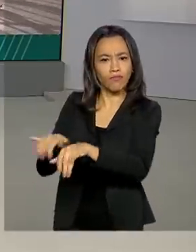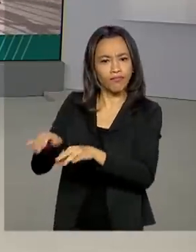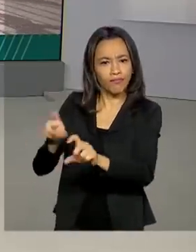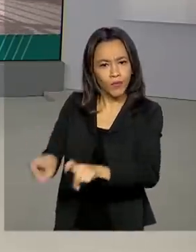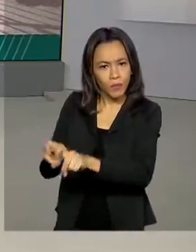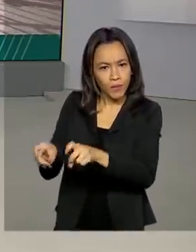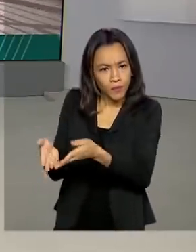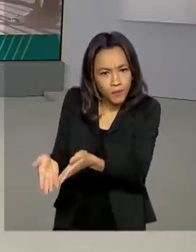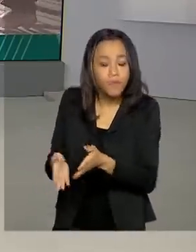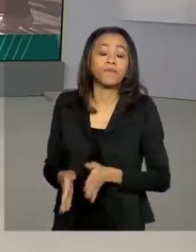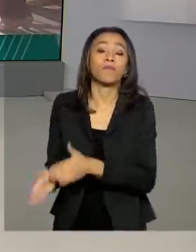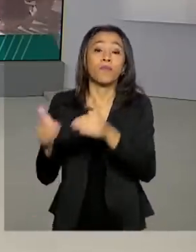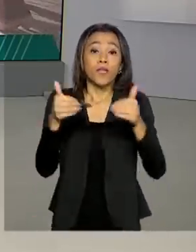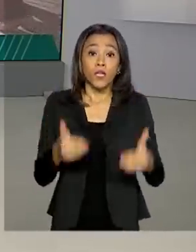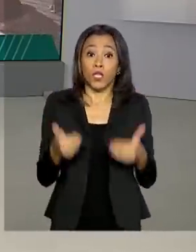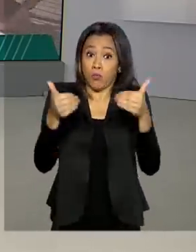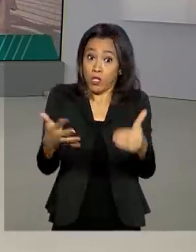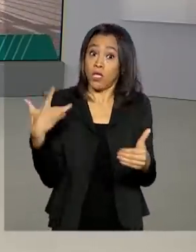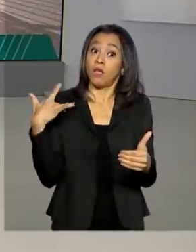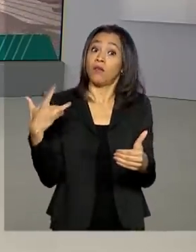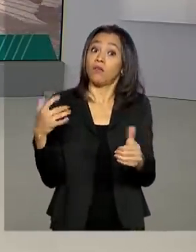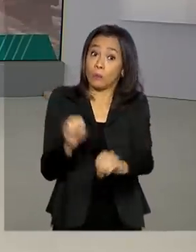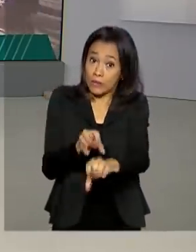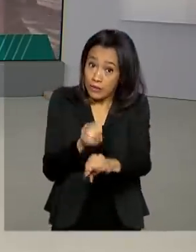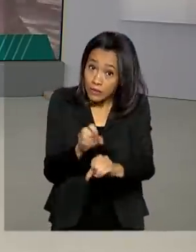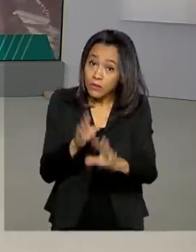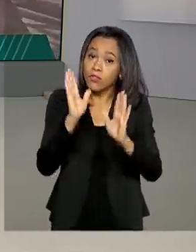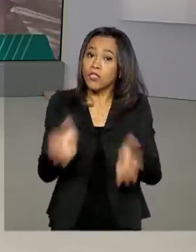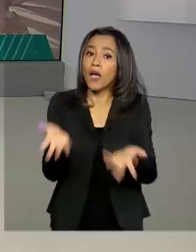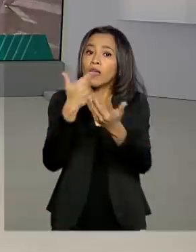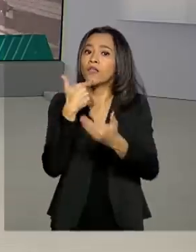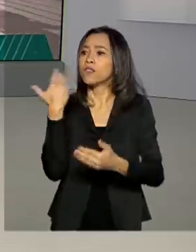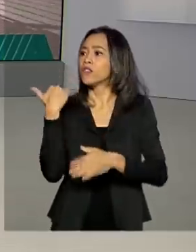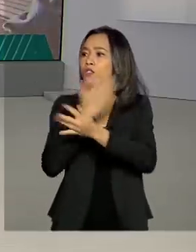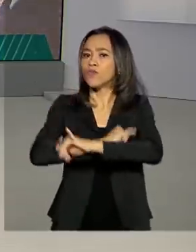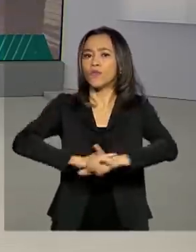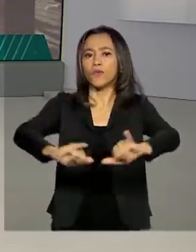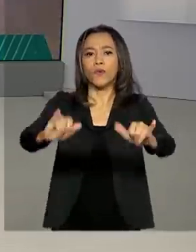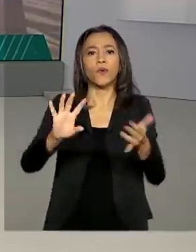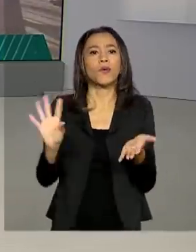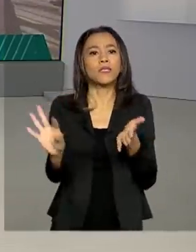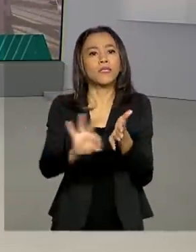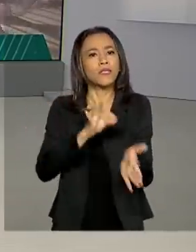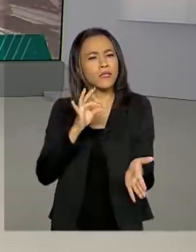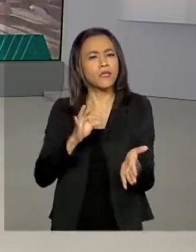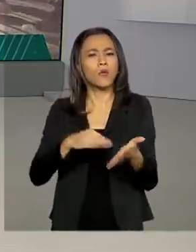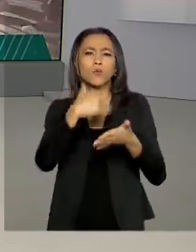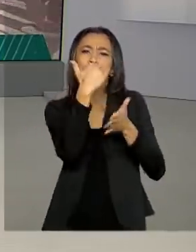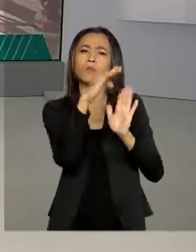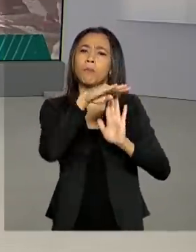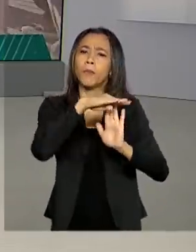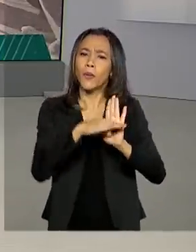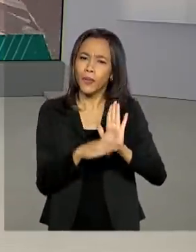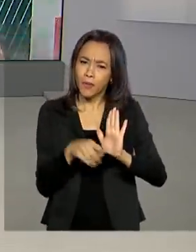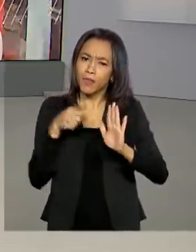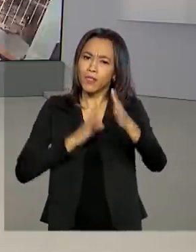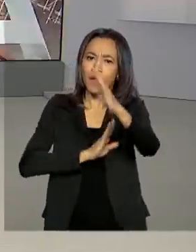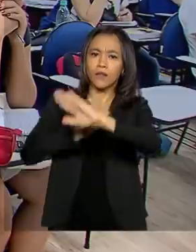Ministério da Educação já divulgou as datas de inscrição dos principais programas de acesso ao ensino superior no país.